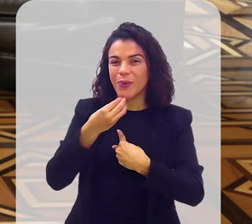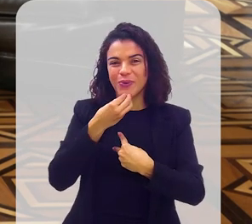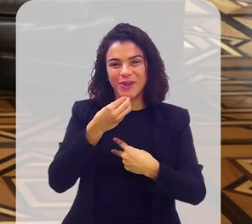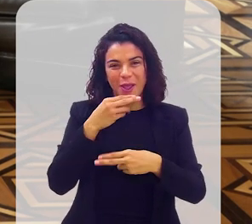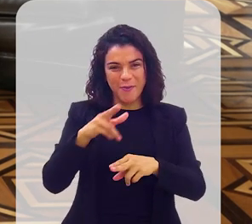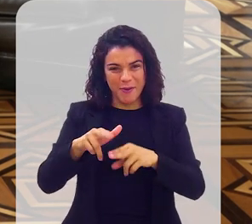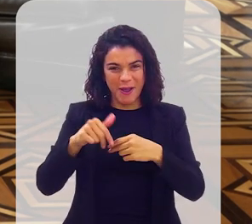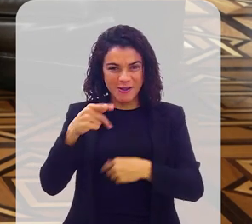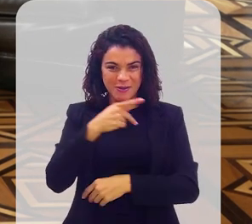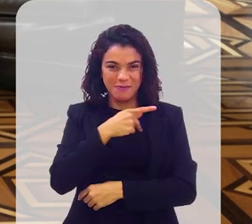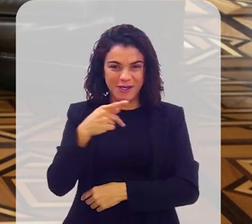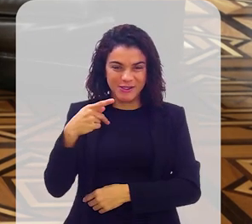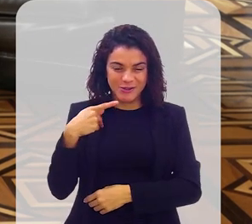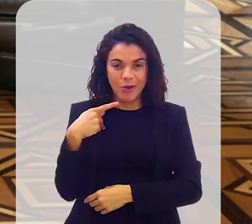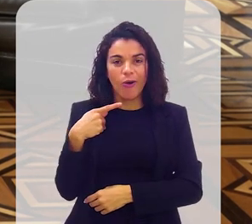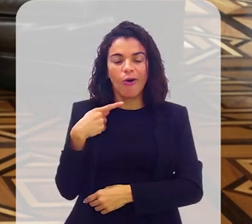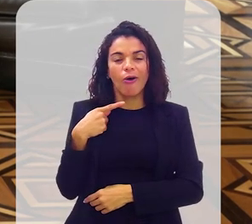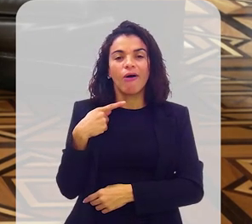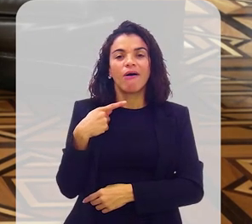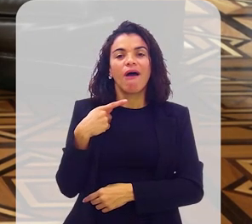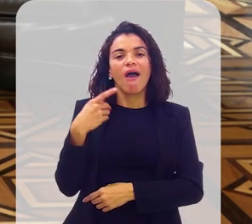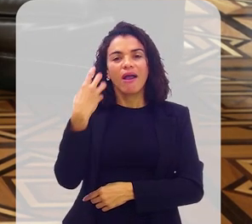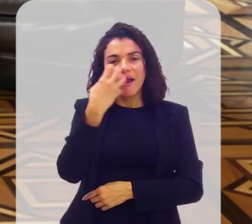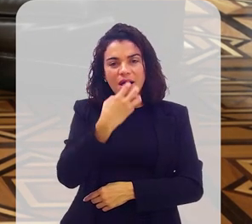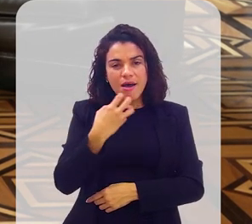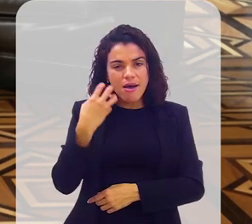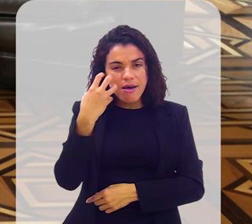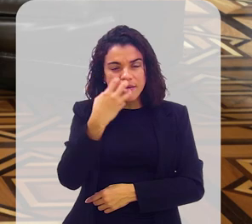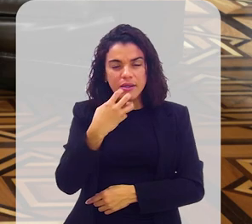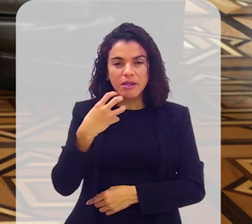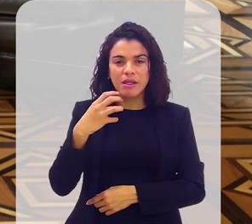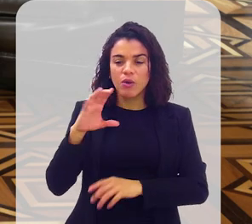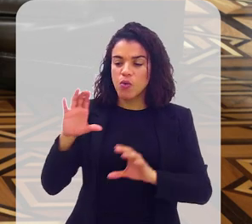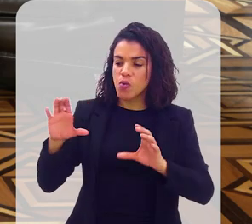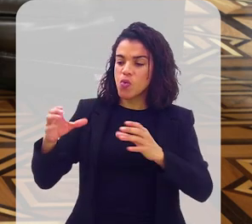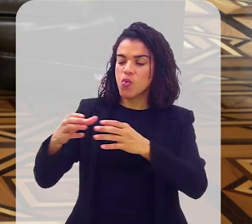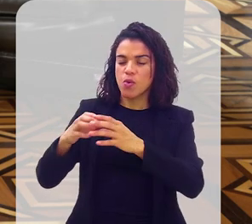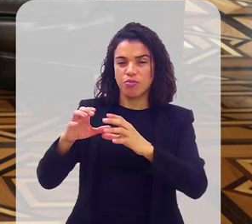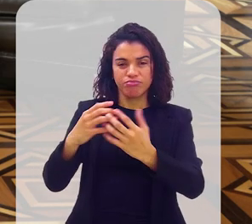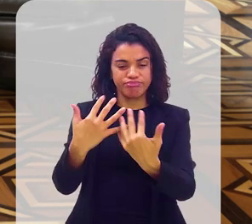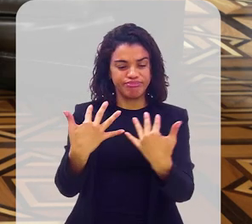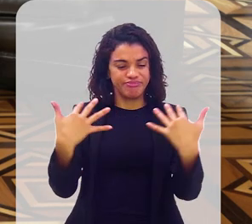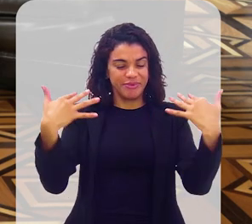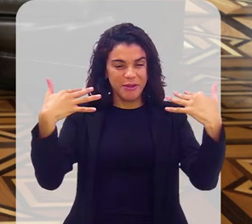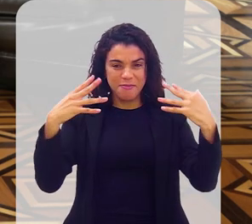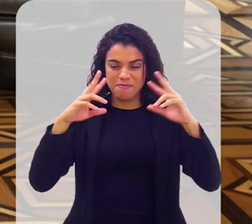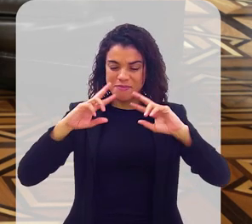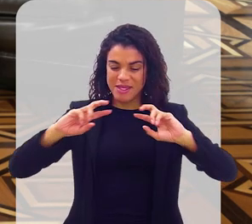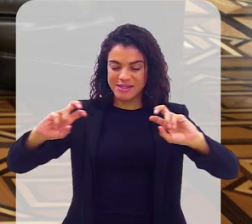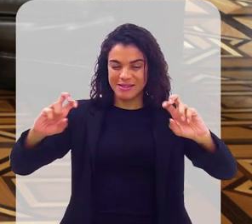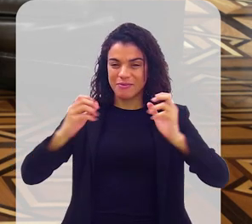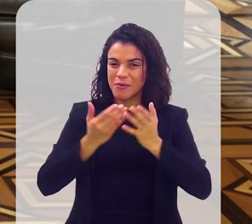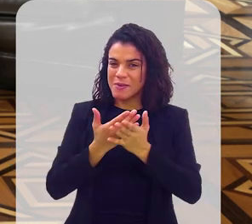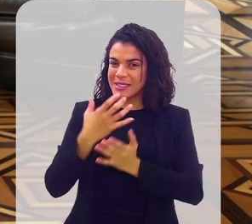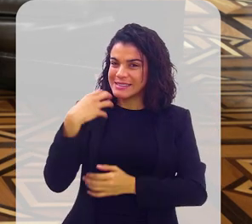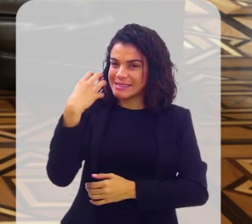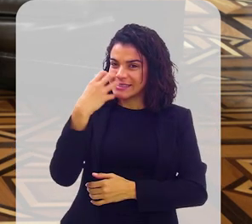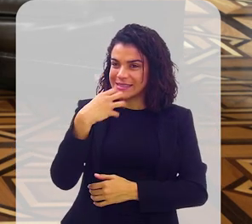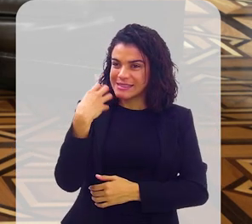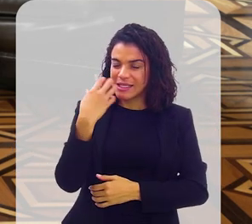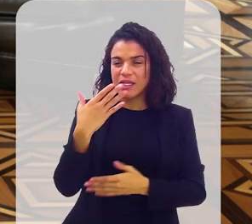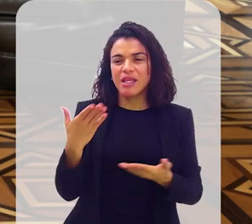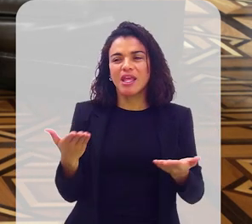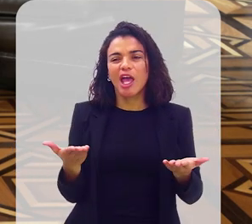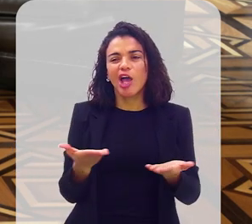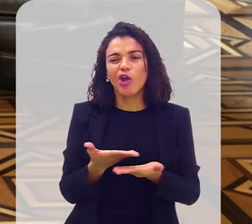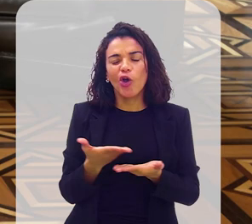pastor dá pra você cantar, você canta, a turma percebe a sua apiração, começa a cantar. E